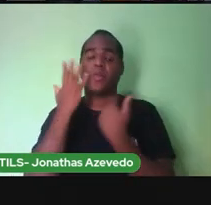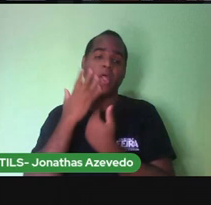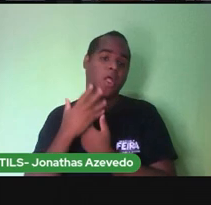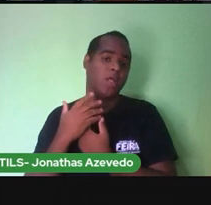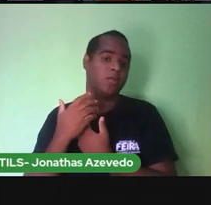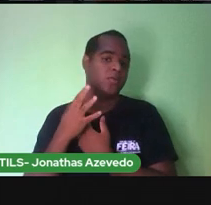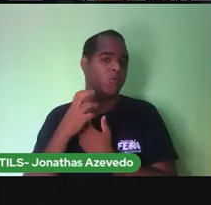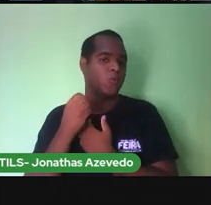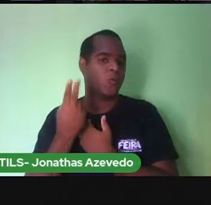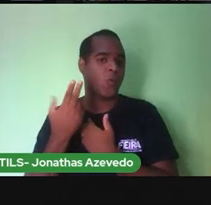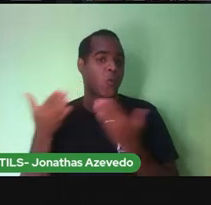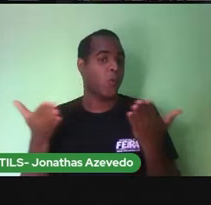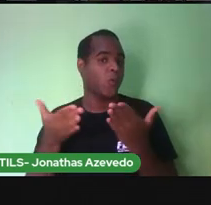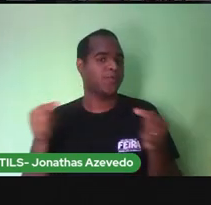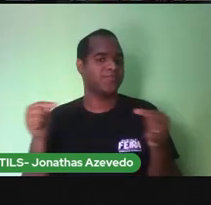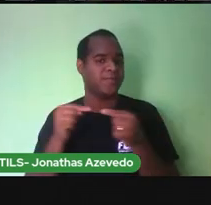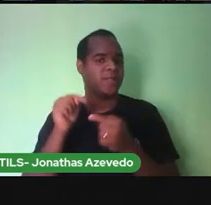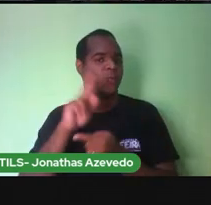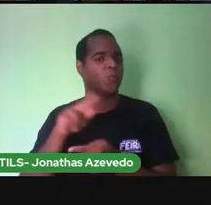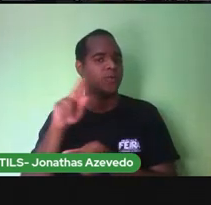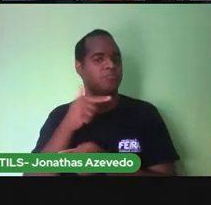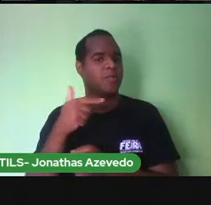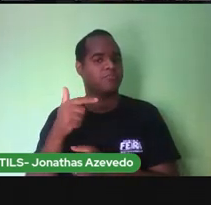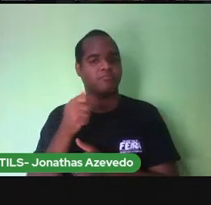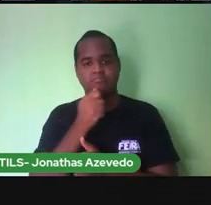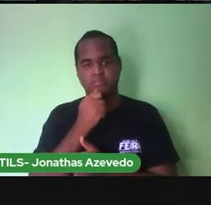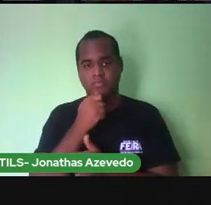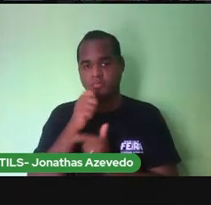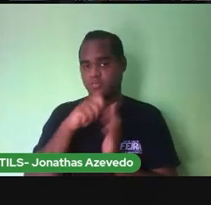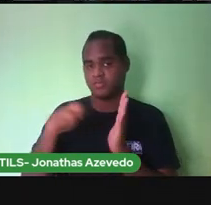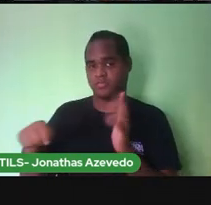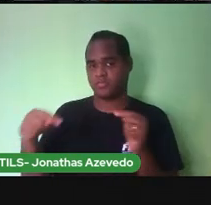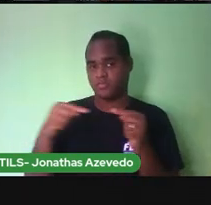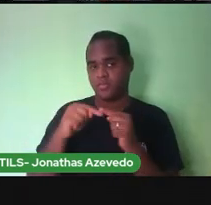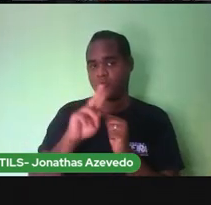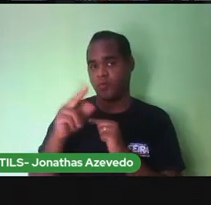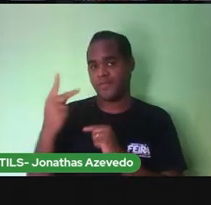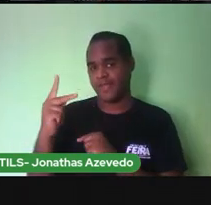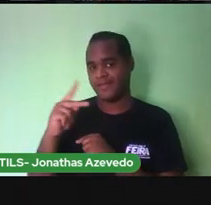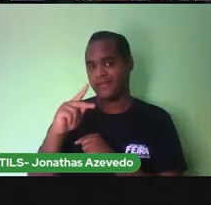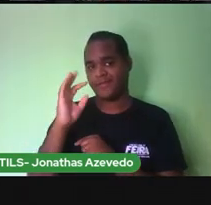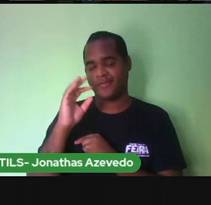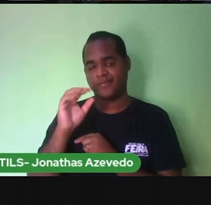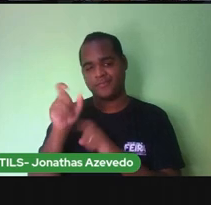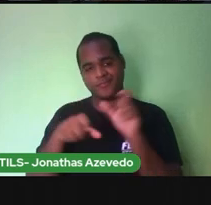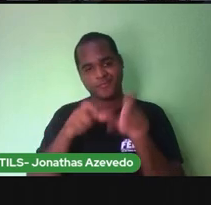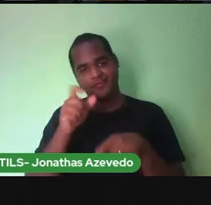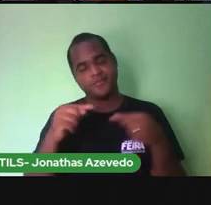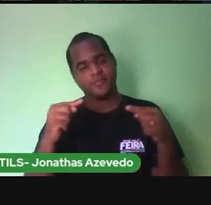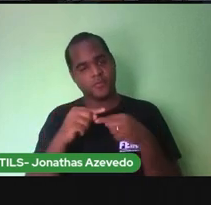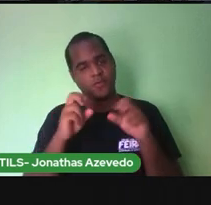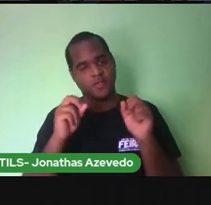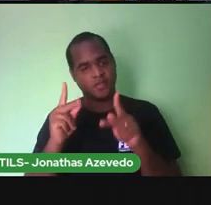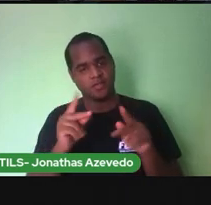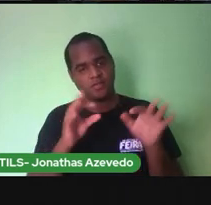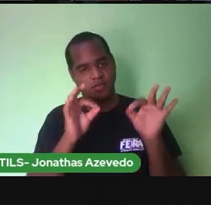que atualmente não se usa mais. E você vai escrever o nome desse objeto. Certo?